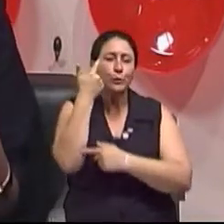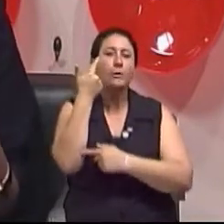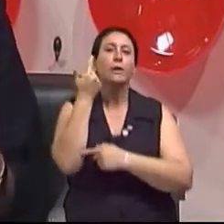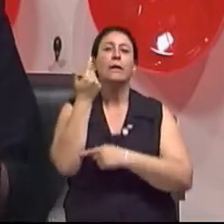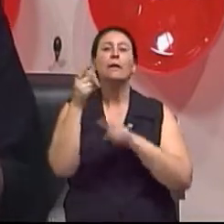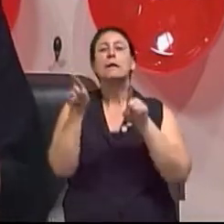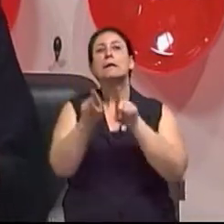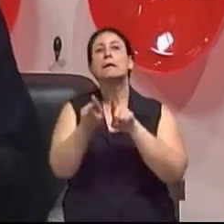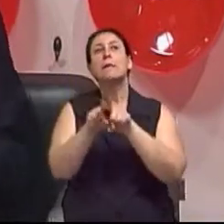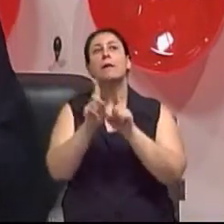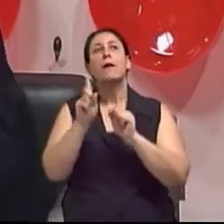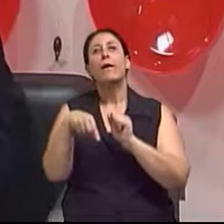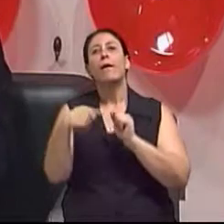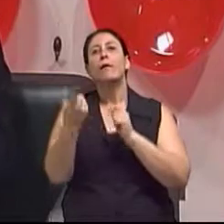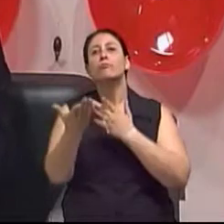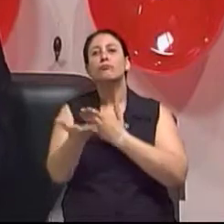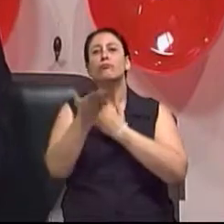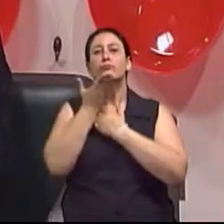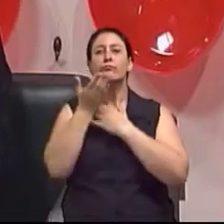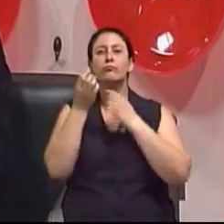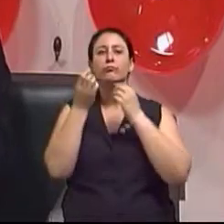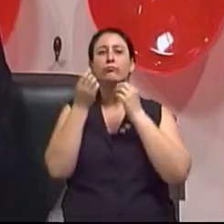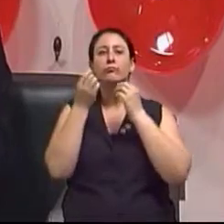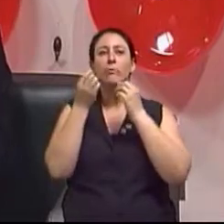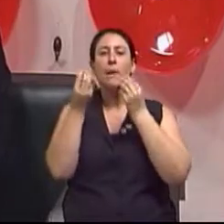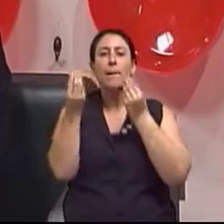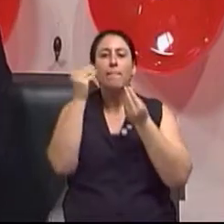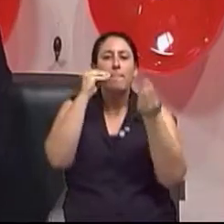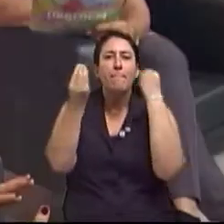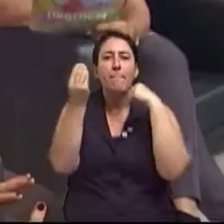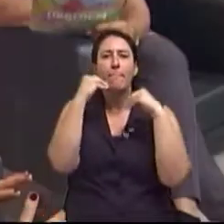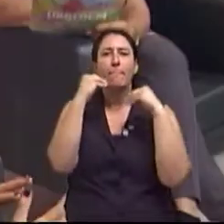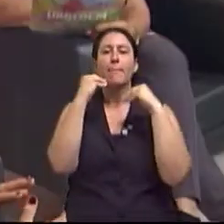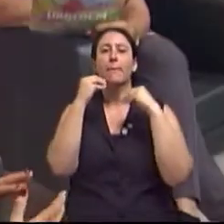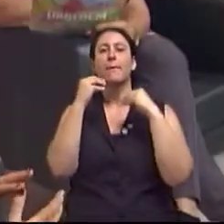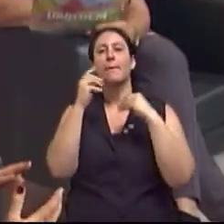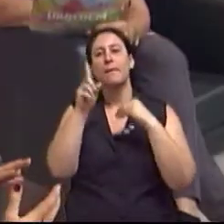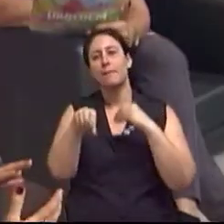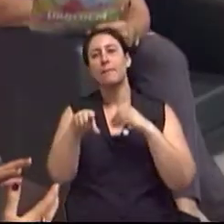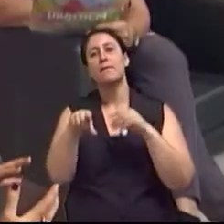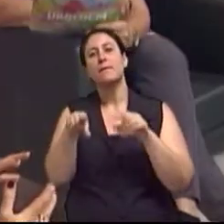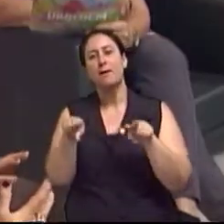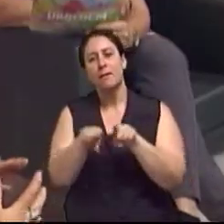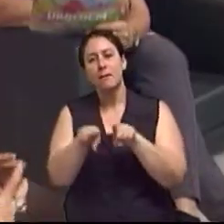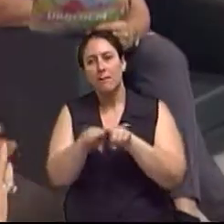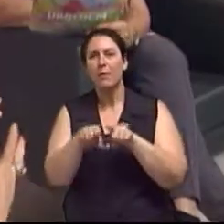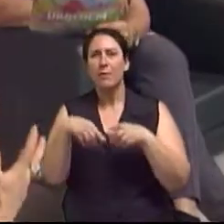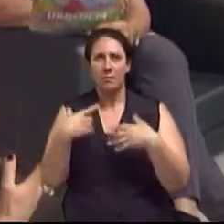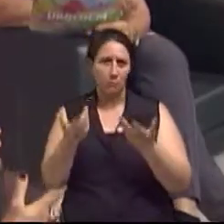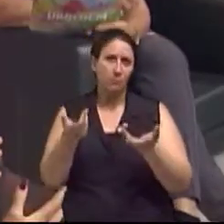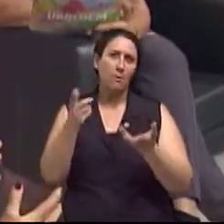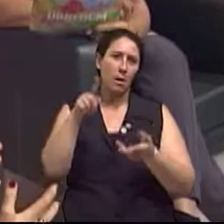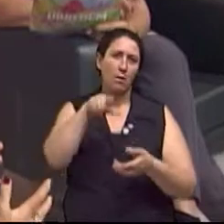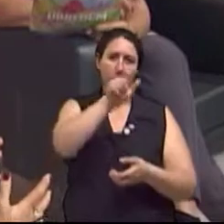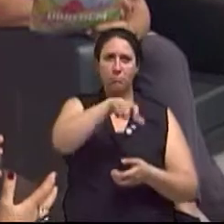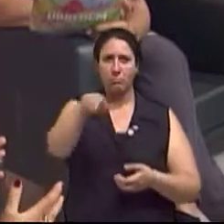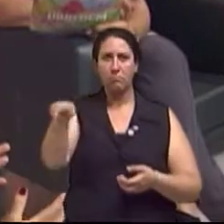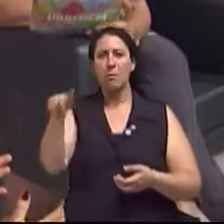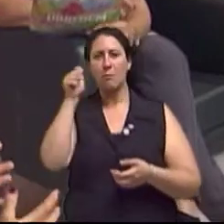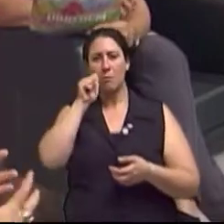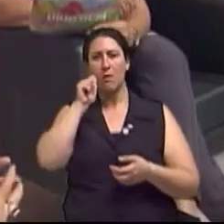Ainda, preenchimento, a própria utilização da toxina botulínica para finalidades